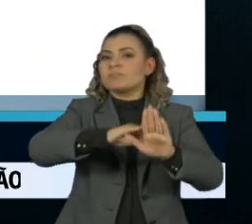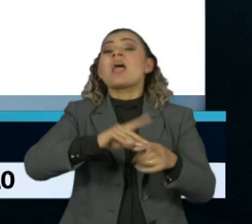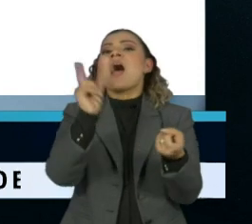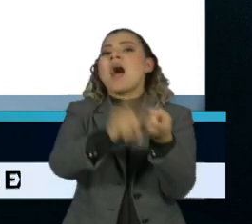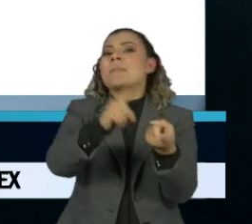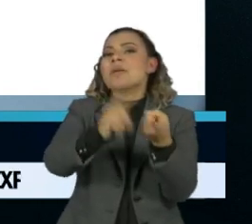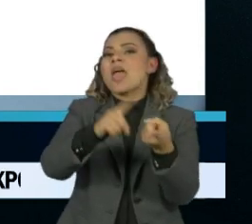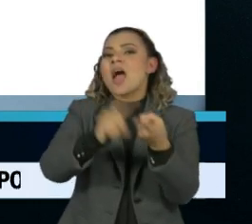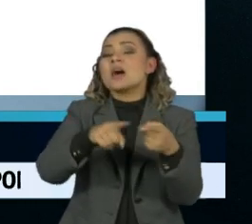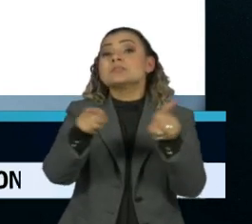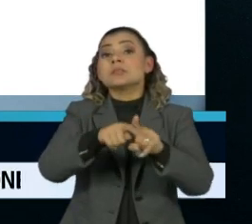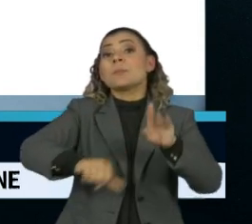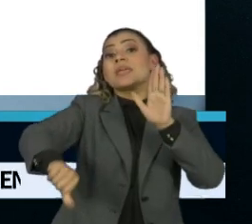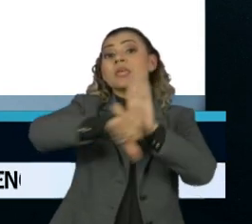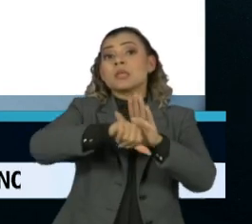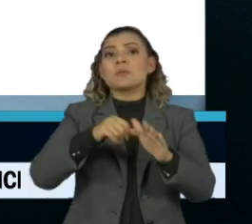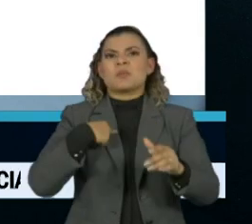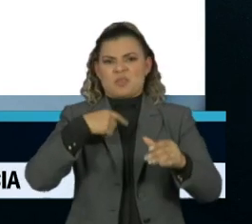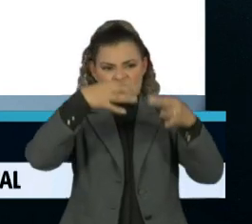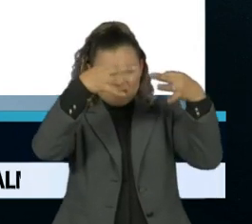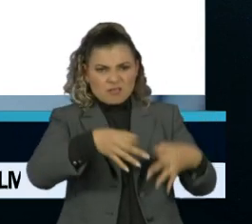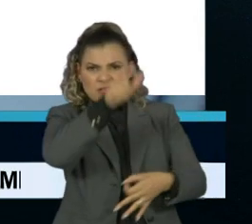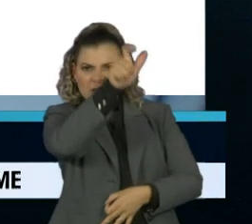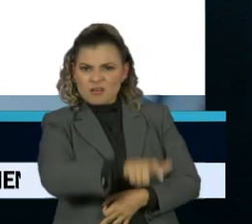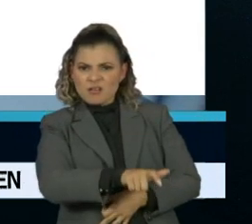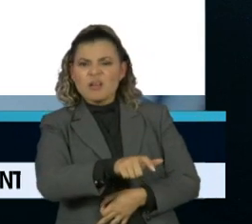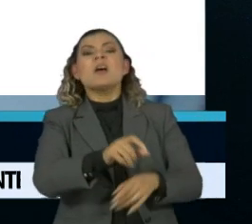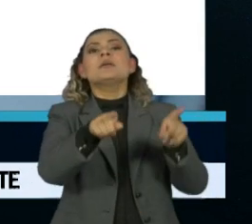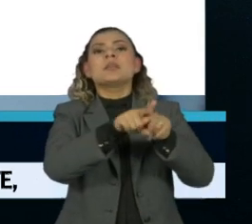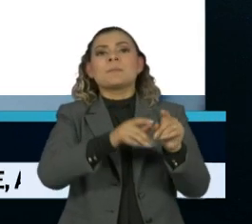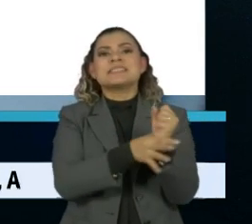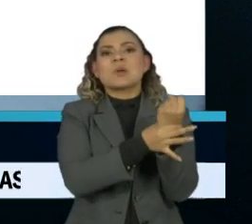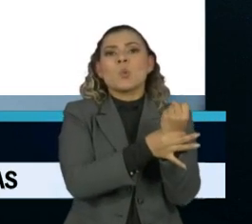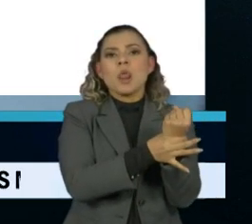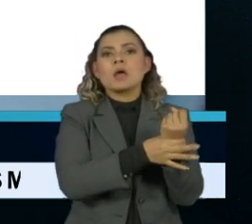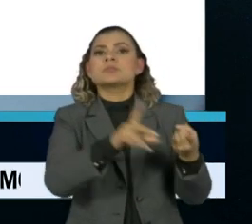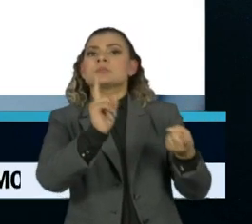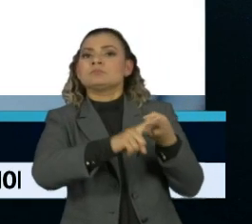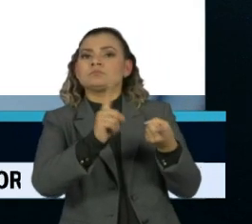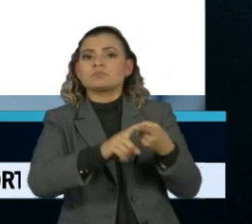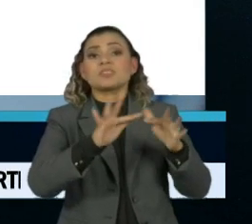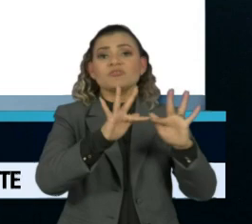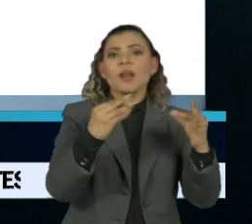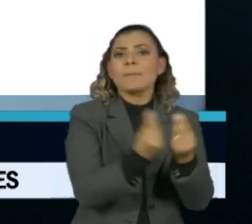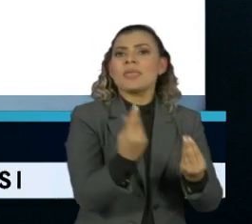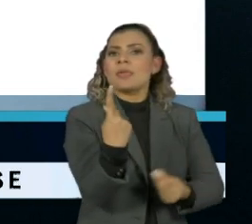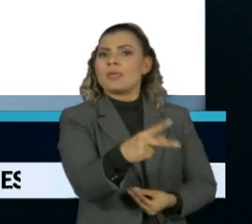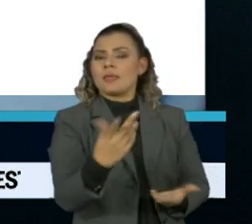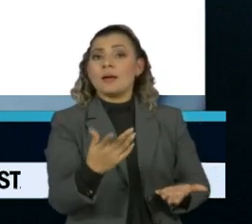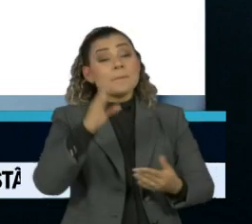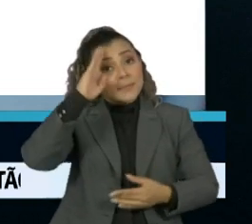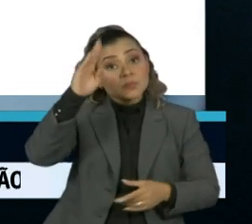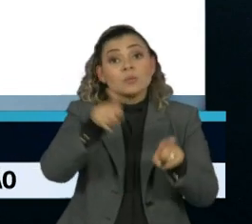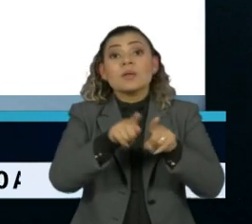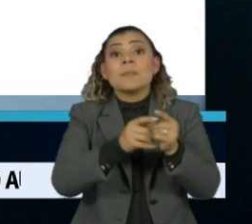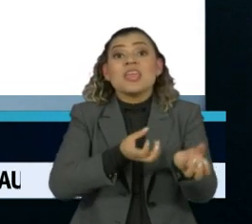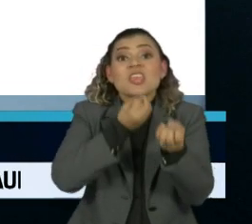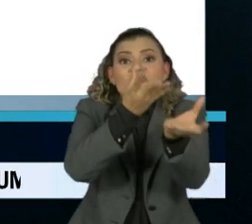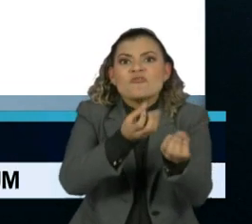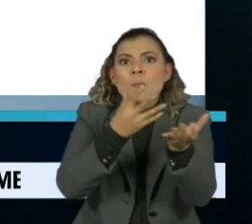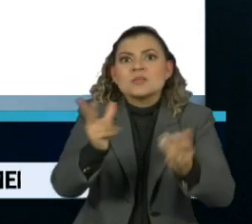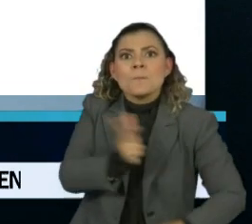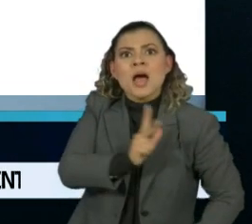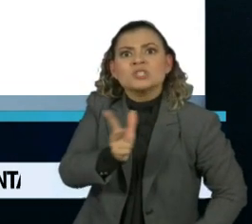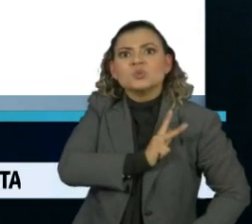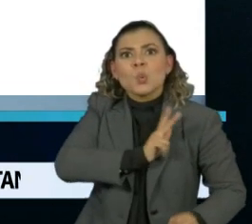ameaças e infrações contra a honra e a segurança do Supremo, dos ministros e de familiares, inclusive o vazamento de informações